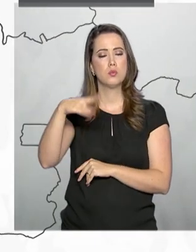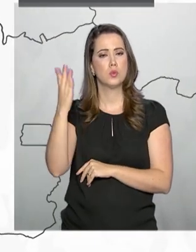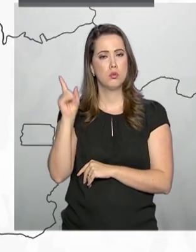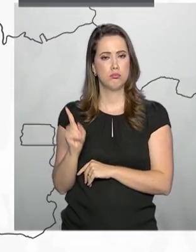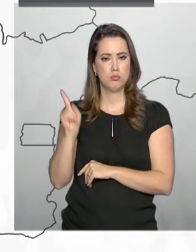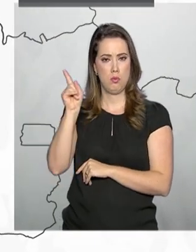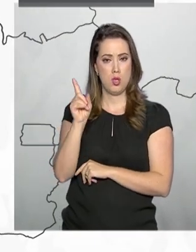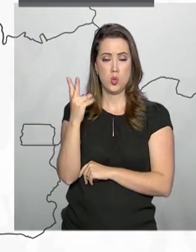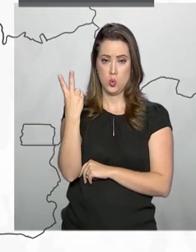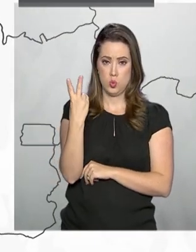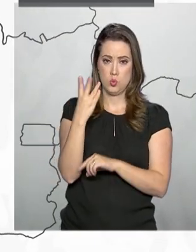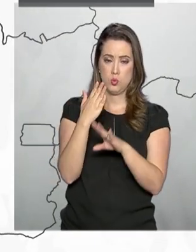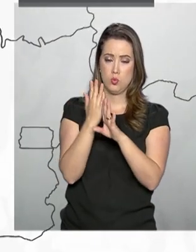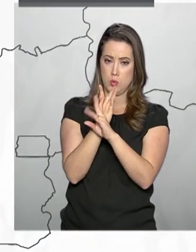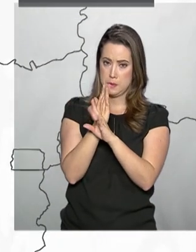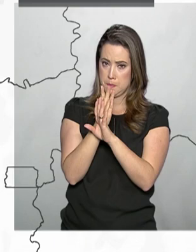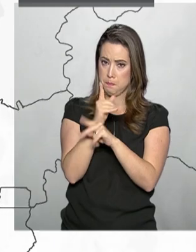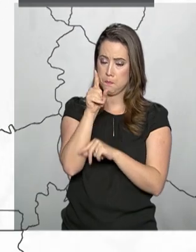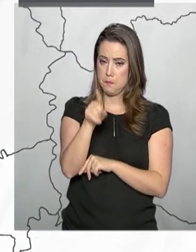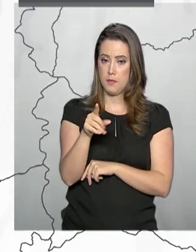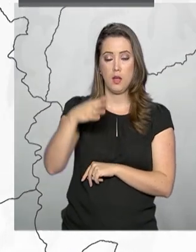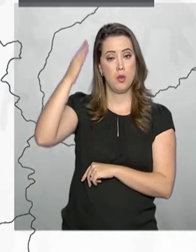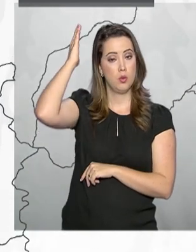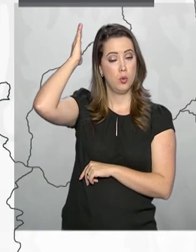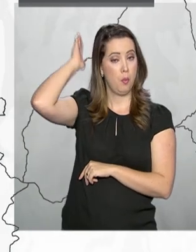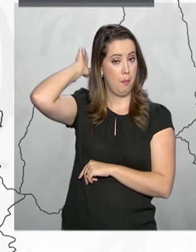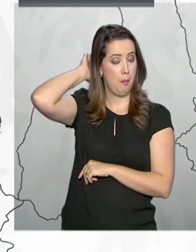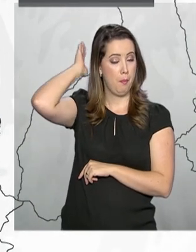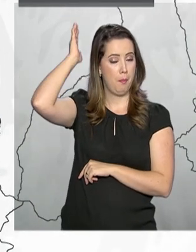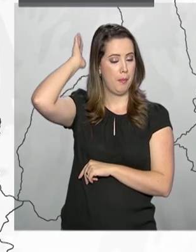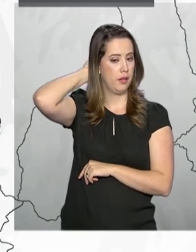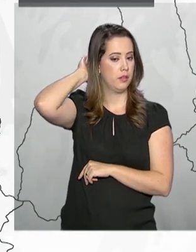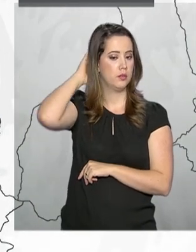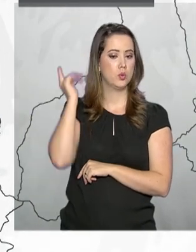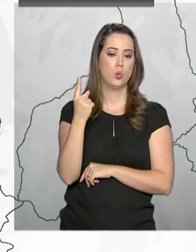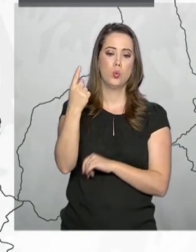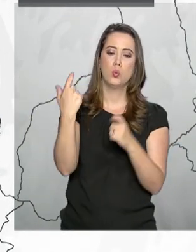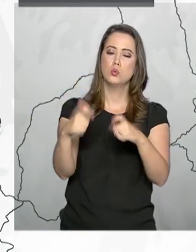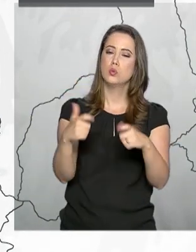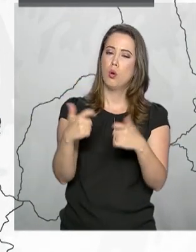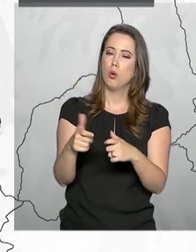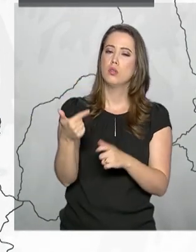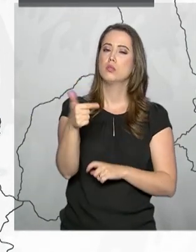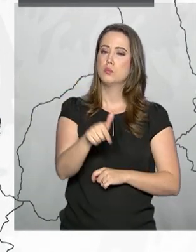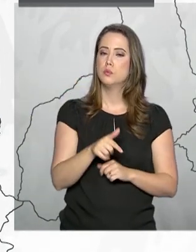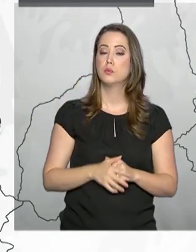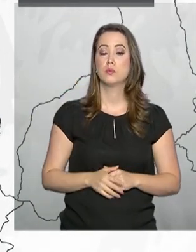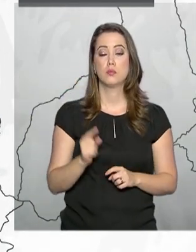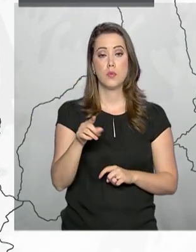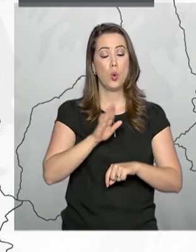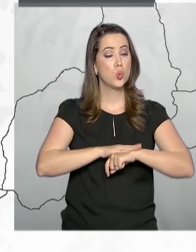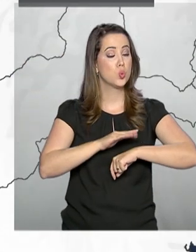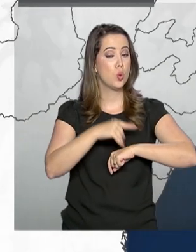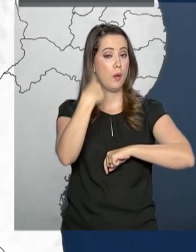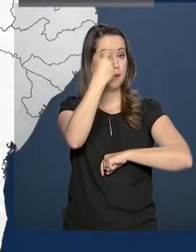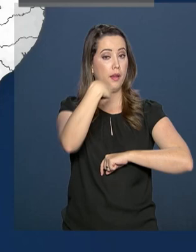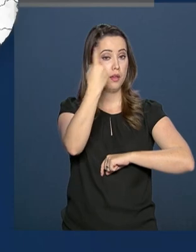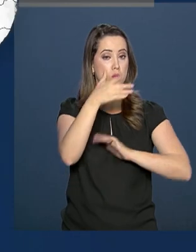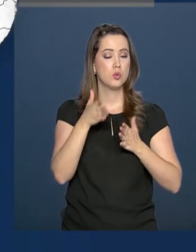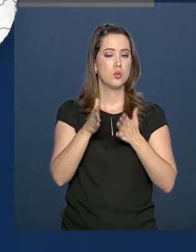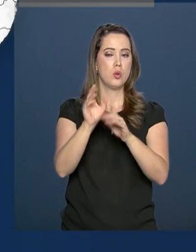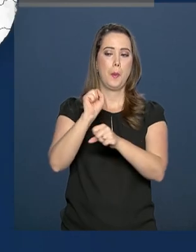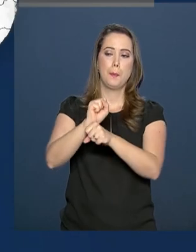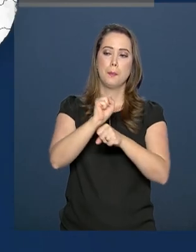e Guarantã do Norte. No estado do Pará será um ponto no município de Novo Progresso. Os horários e os locais